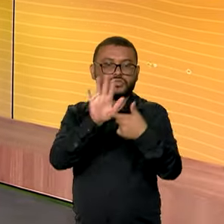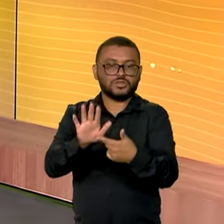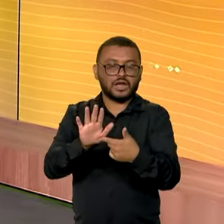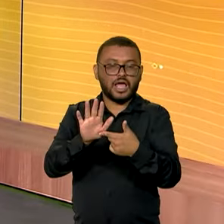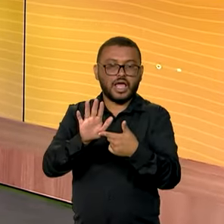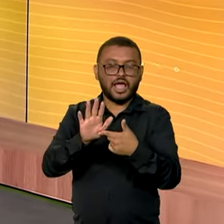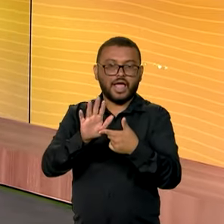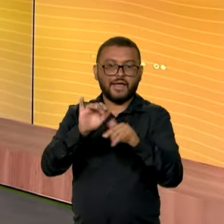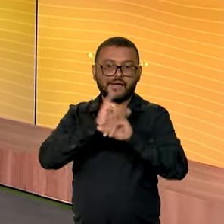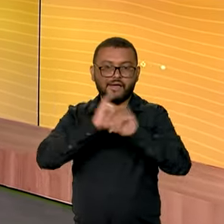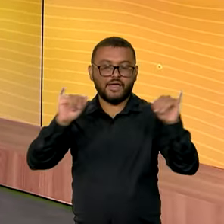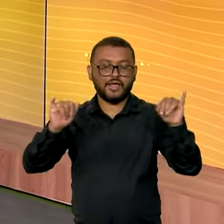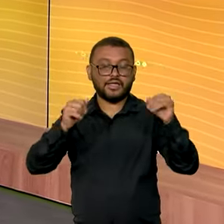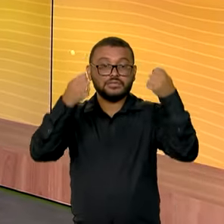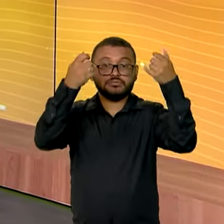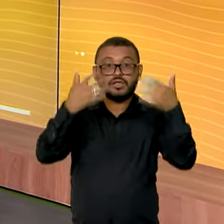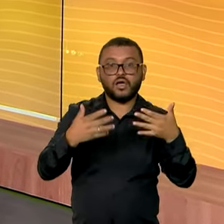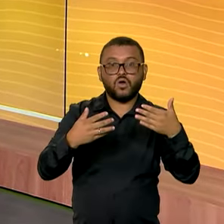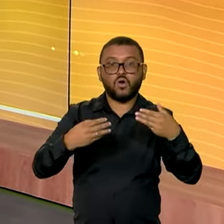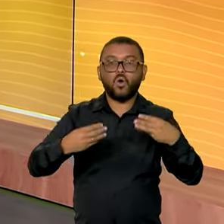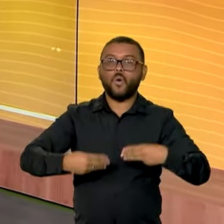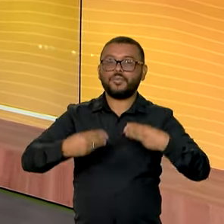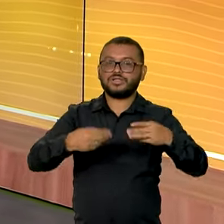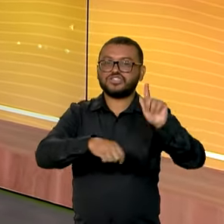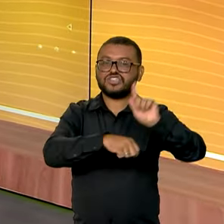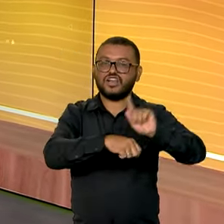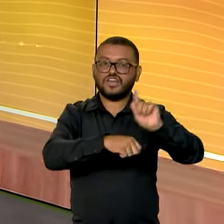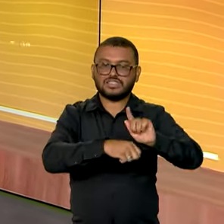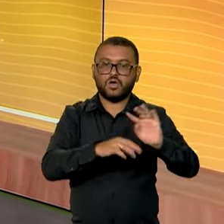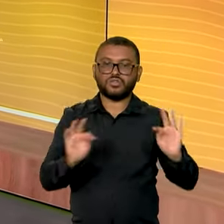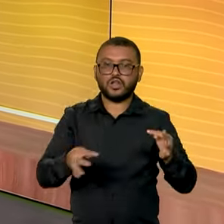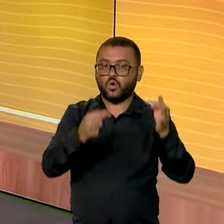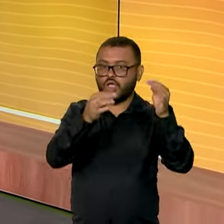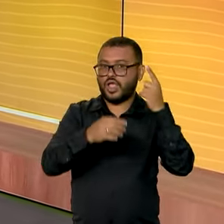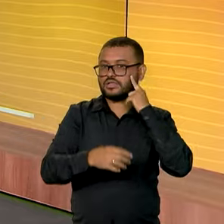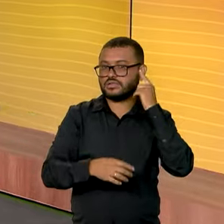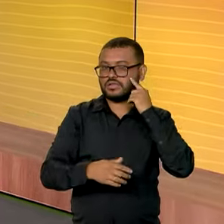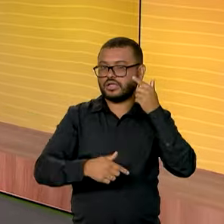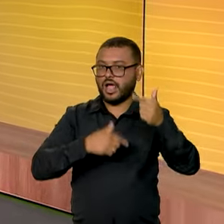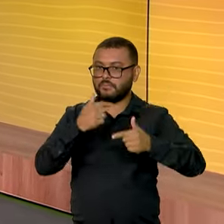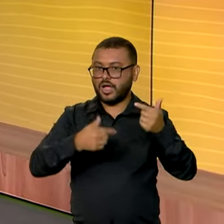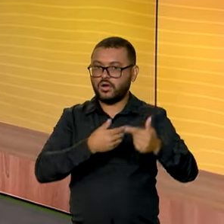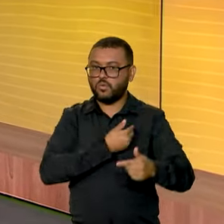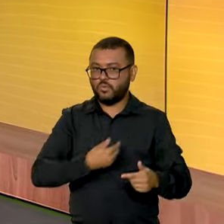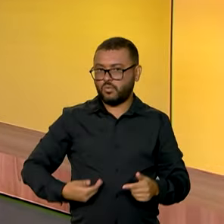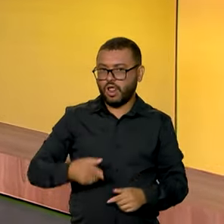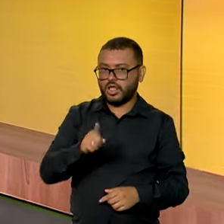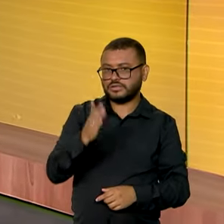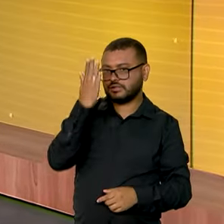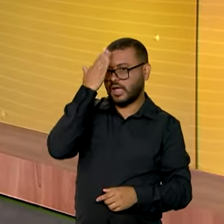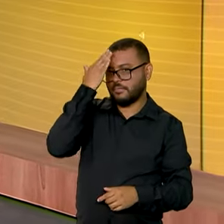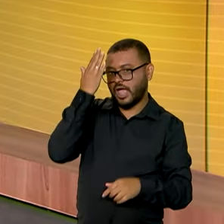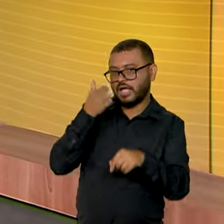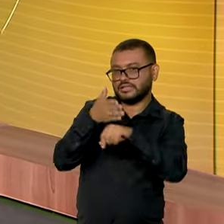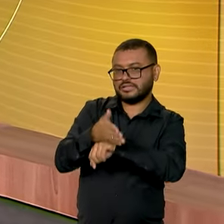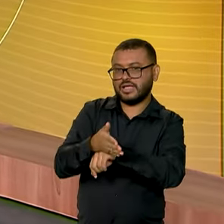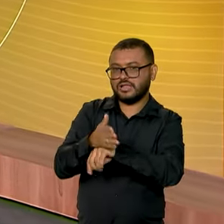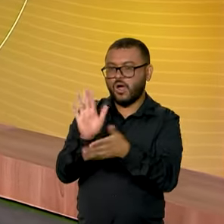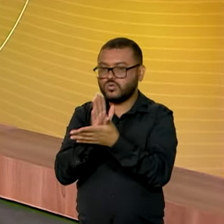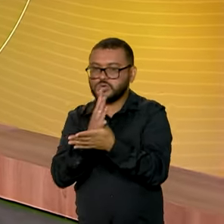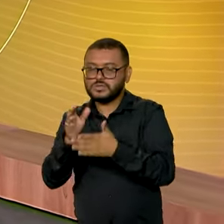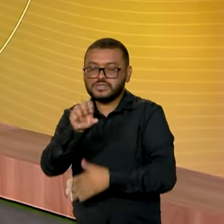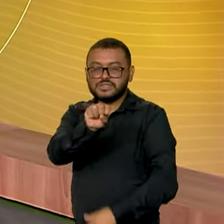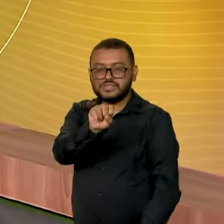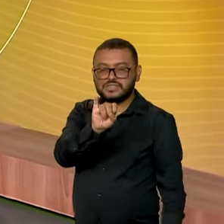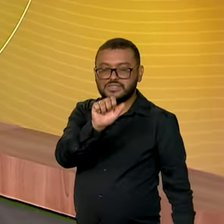de esclarecimento publicada pelo Ministério da Gestão e da Inovação em Serviços Públicos sobre acessos indevidos